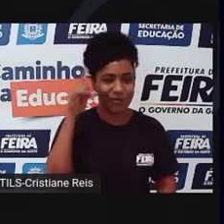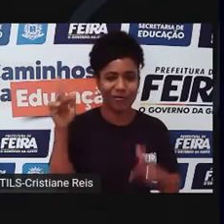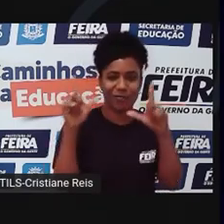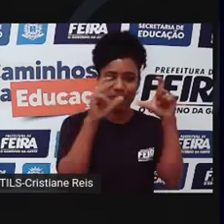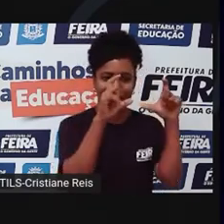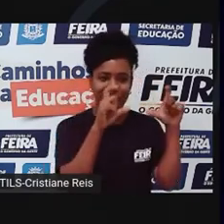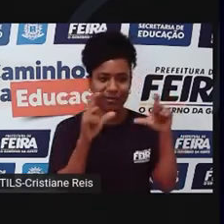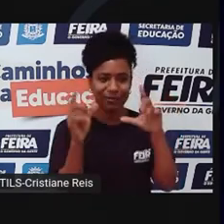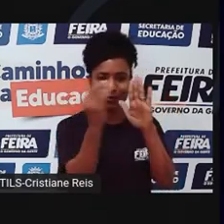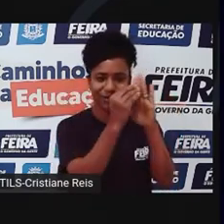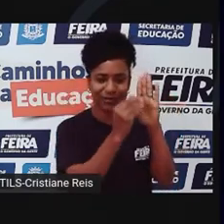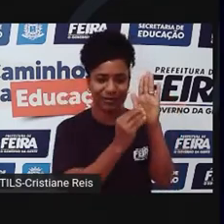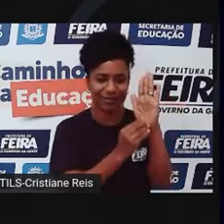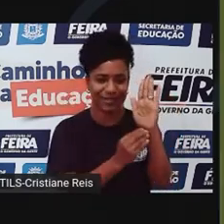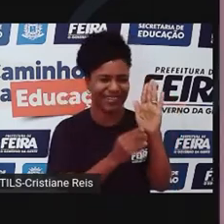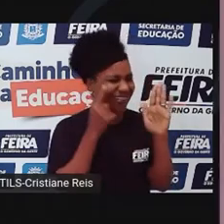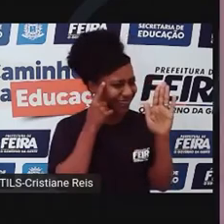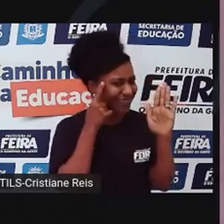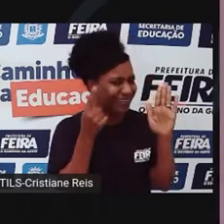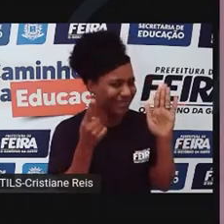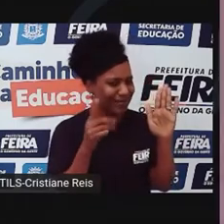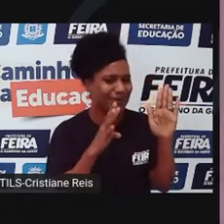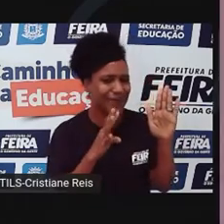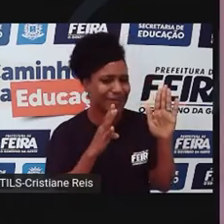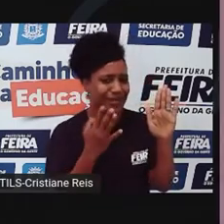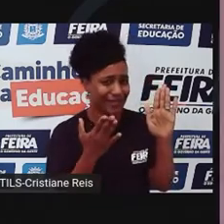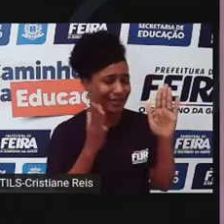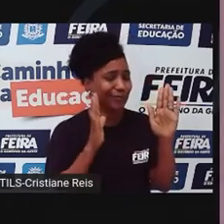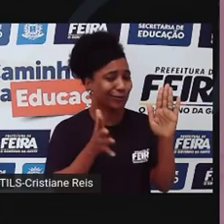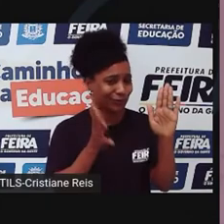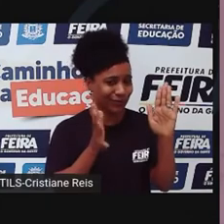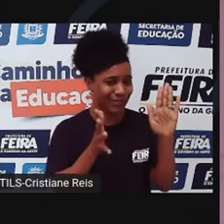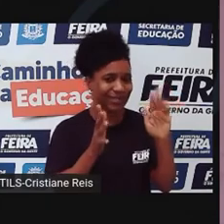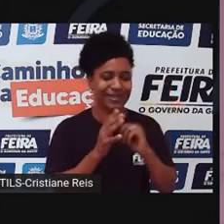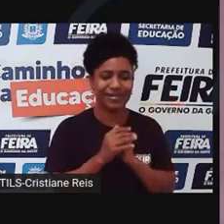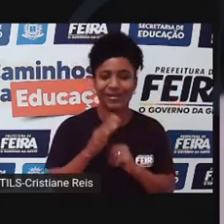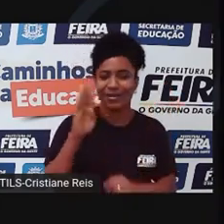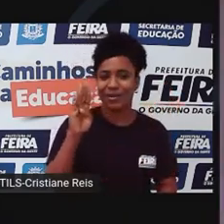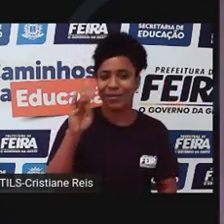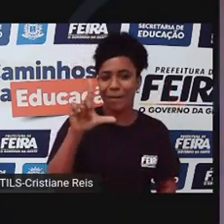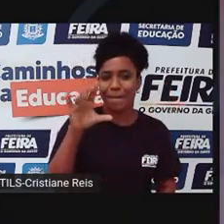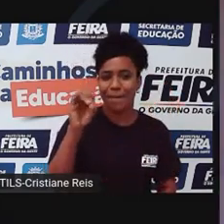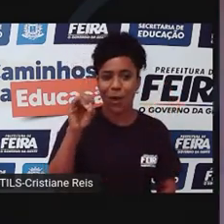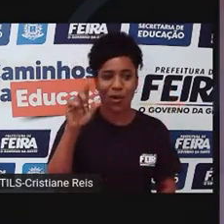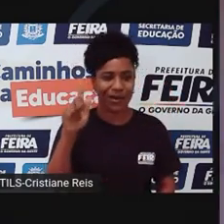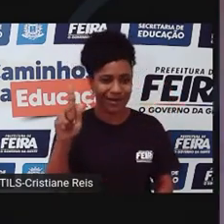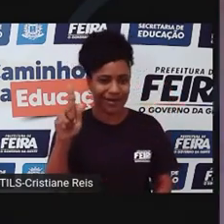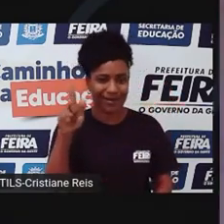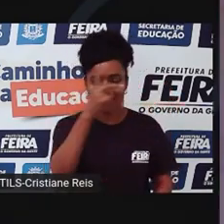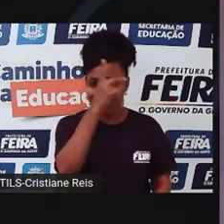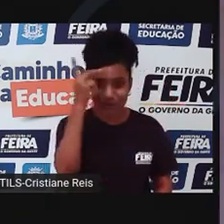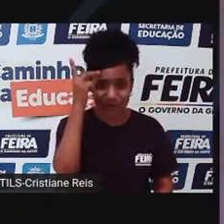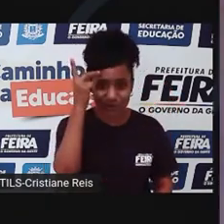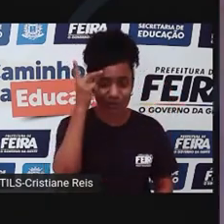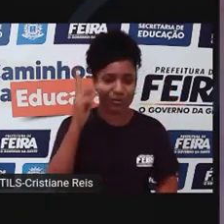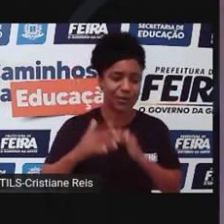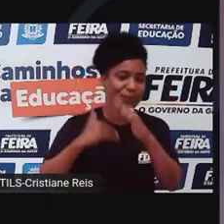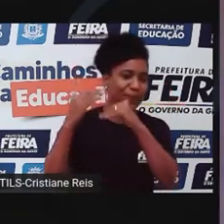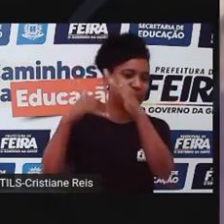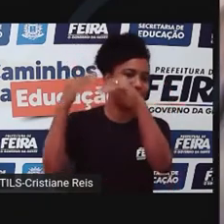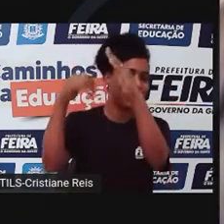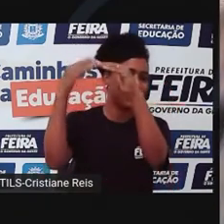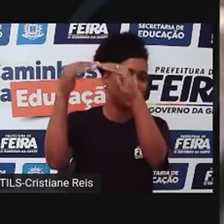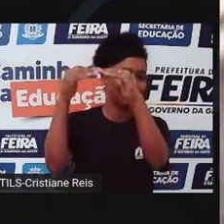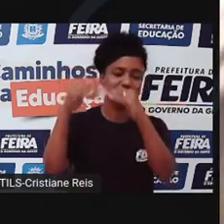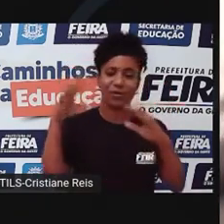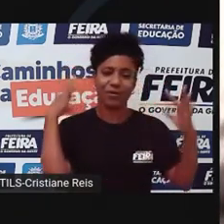tive até um MySpace, vocês se lembram disso? Na verdade, a expressão blogueira começou a ser mais difundida com o grande crescimento dos blogs de